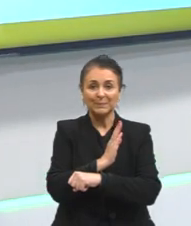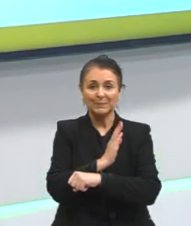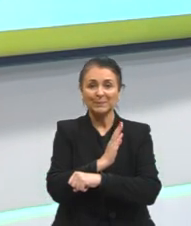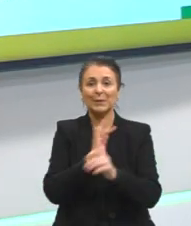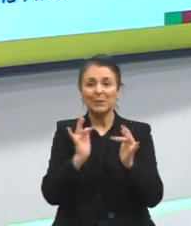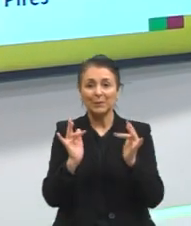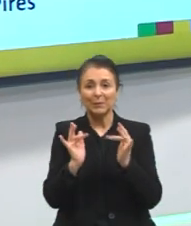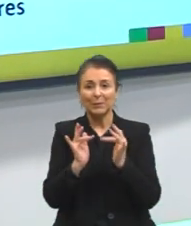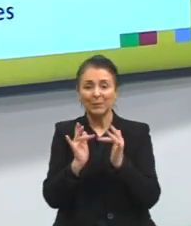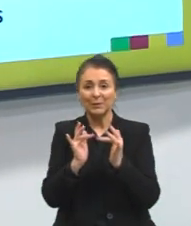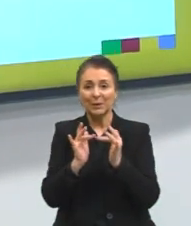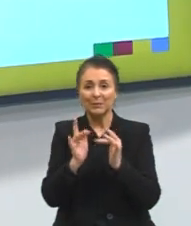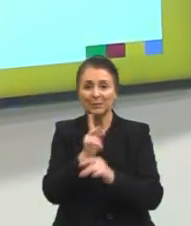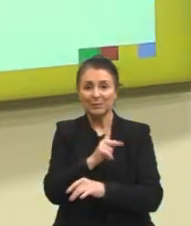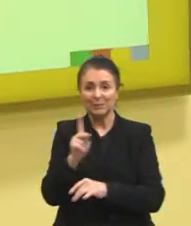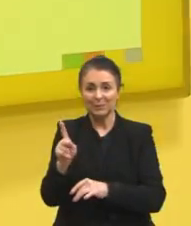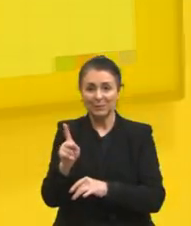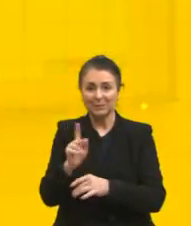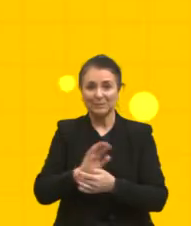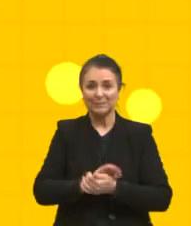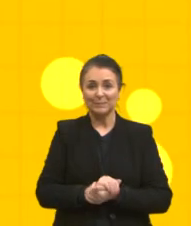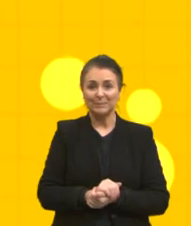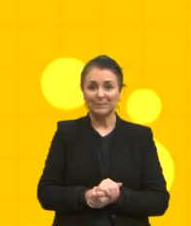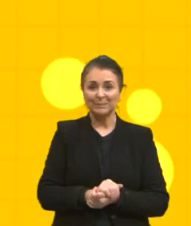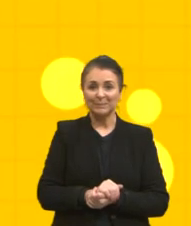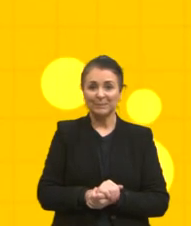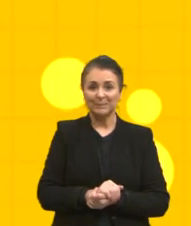contatos e aí